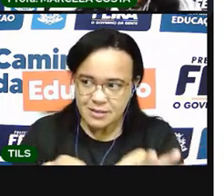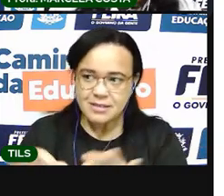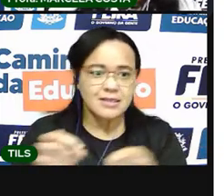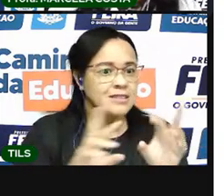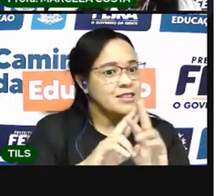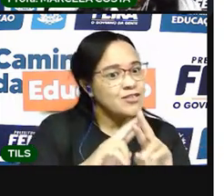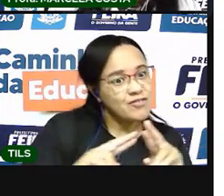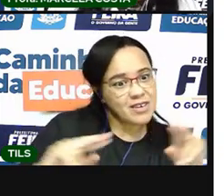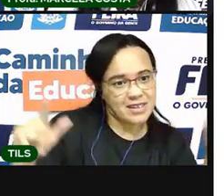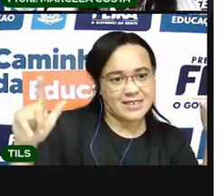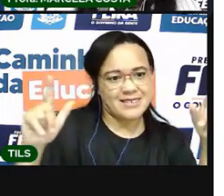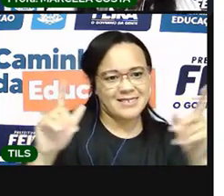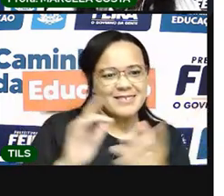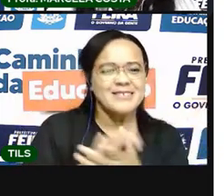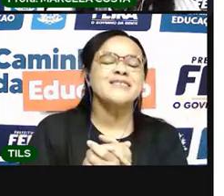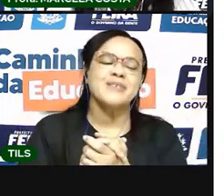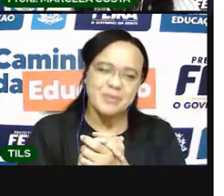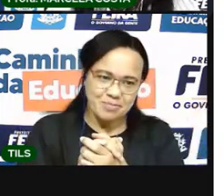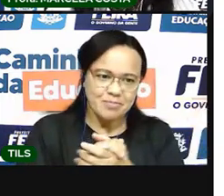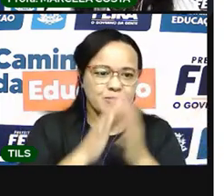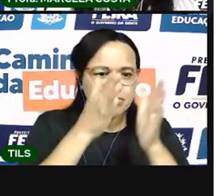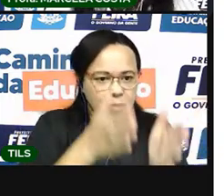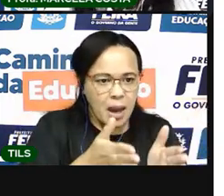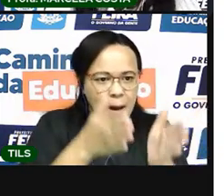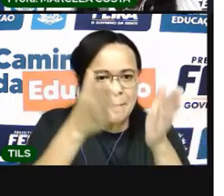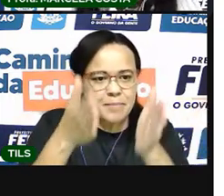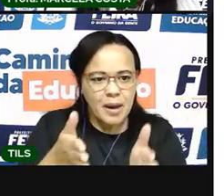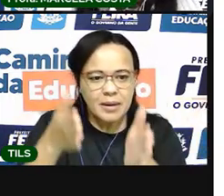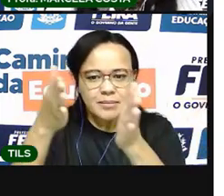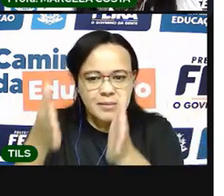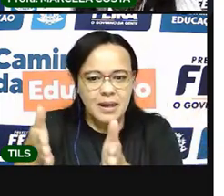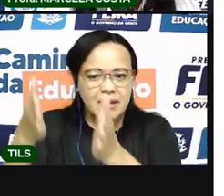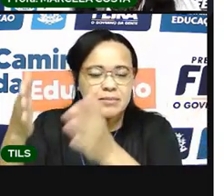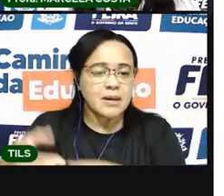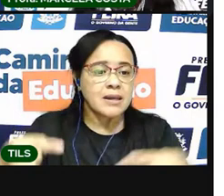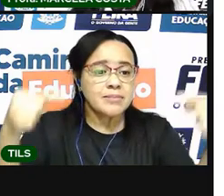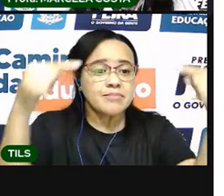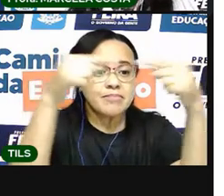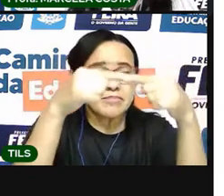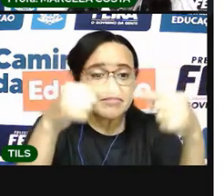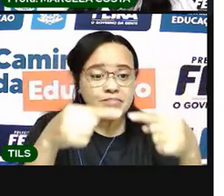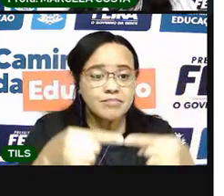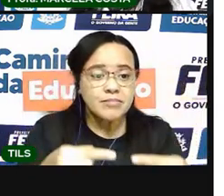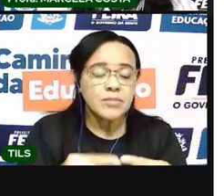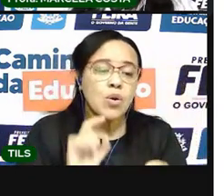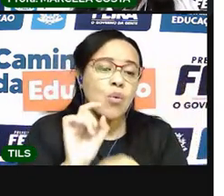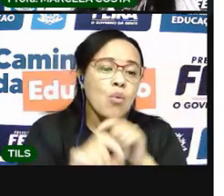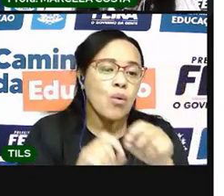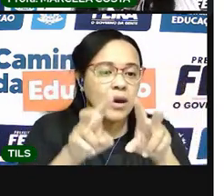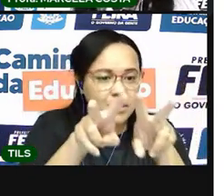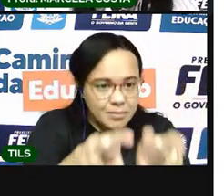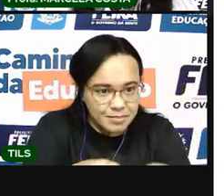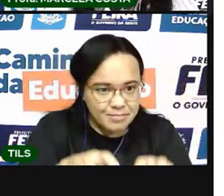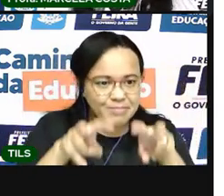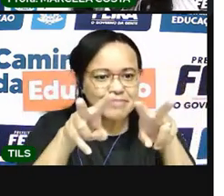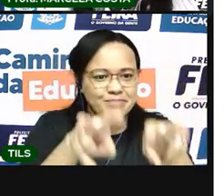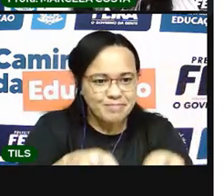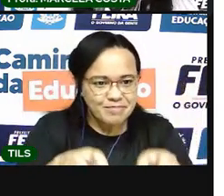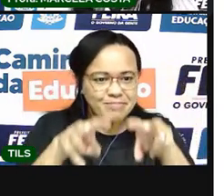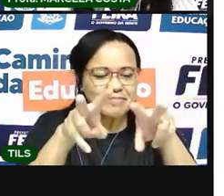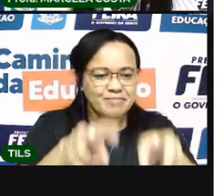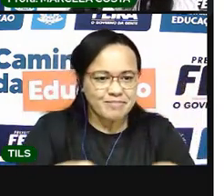nossa, né? Eles só organizam o tempo baseado na agricultura, nos elementos